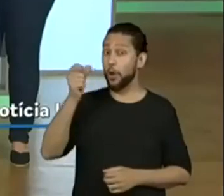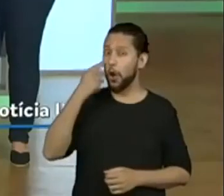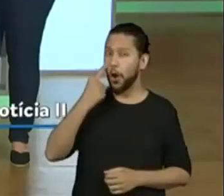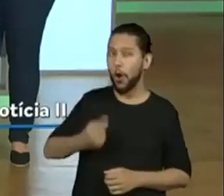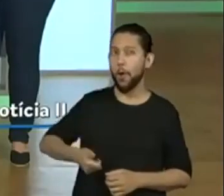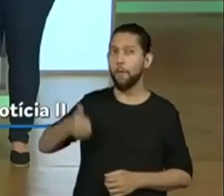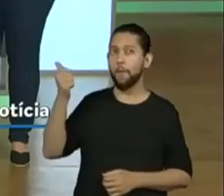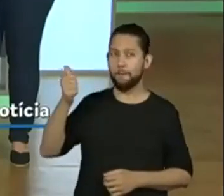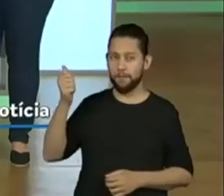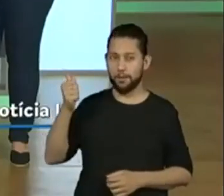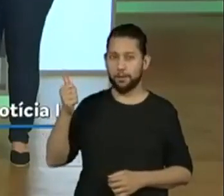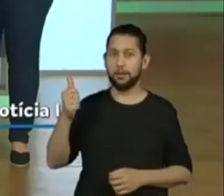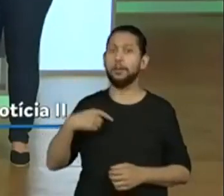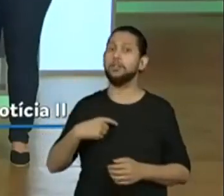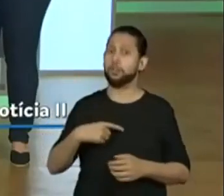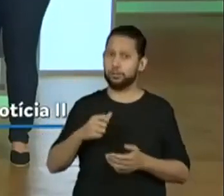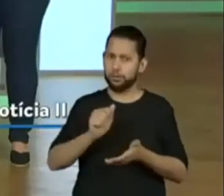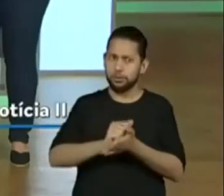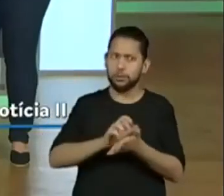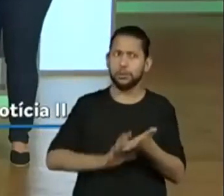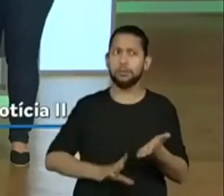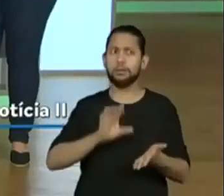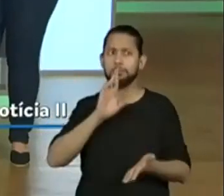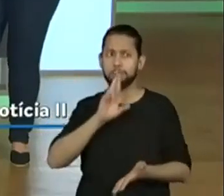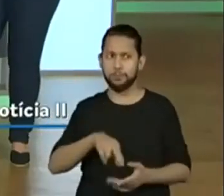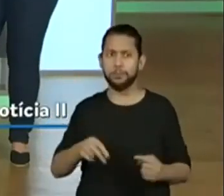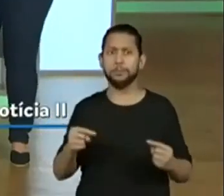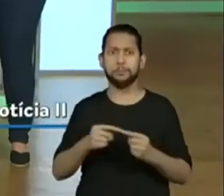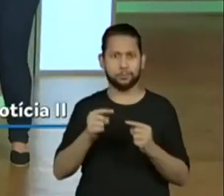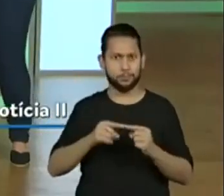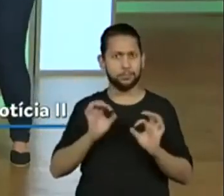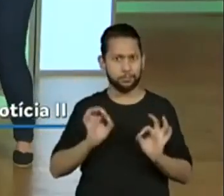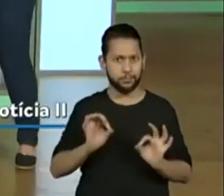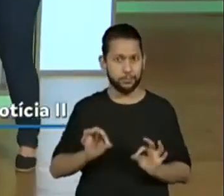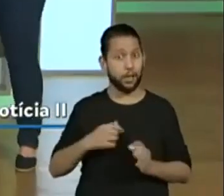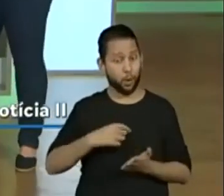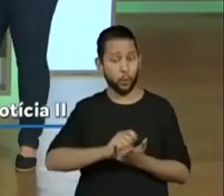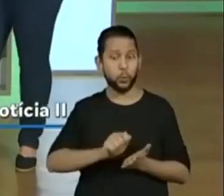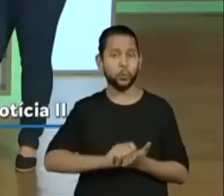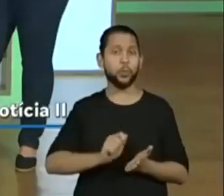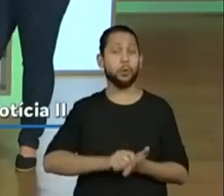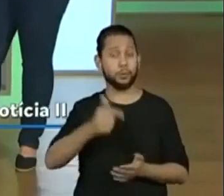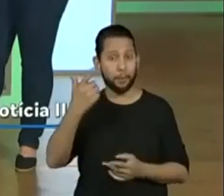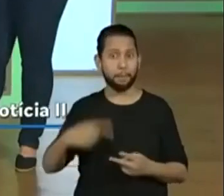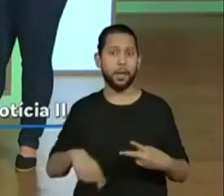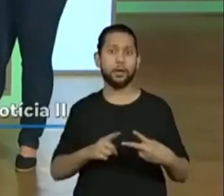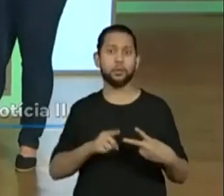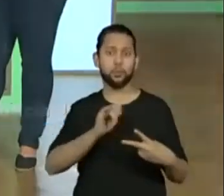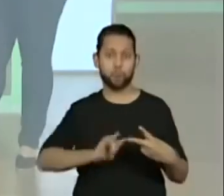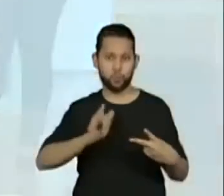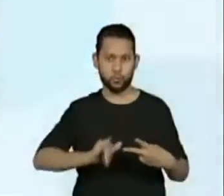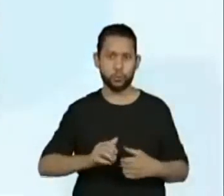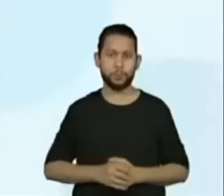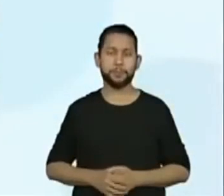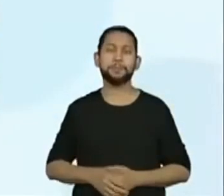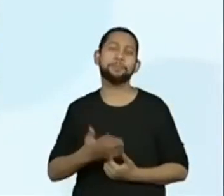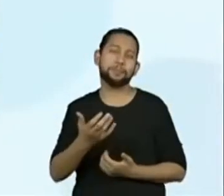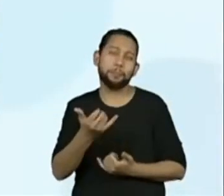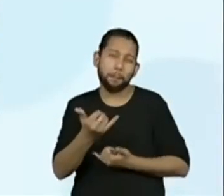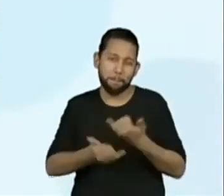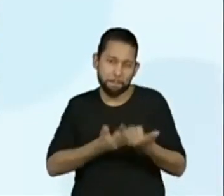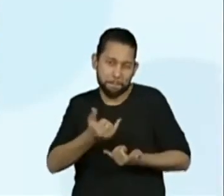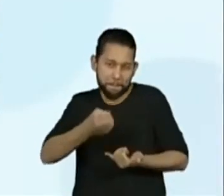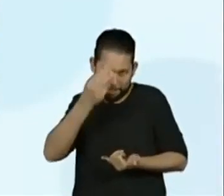fique ligado para a gente poder fazer a atividade, hein? A gente vê a próxima agora, já vai anotando, hein? Mais uma notícia, pessoal. Jogo da Memória